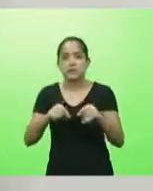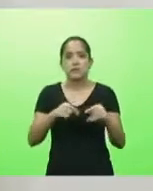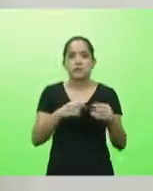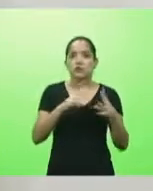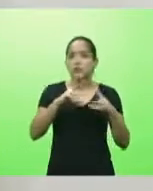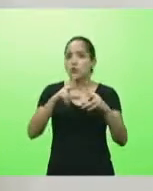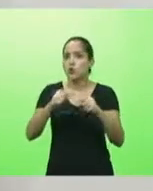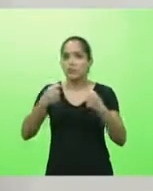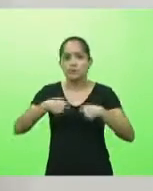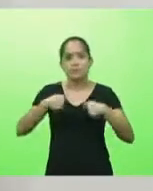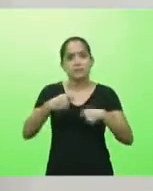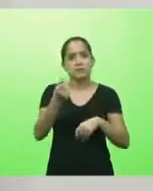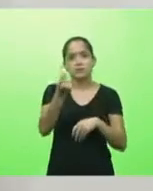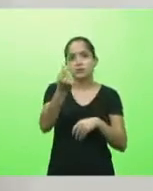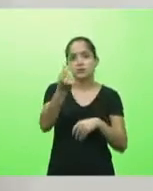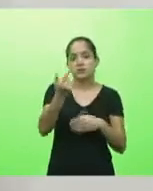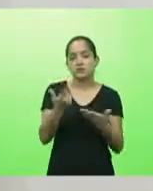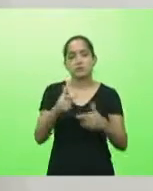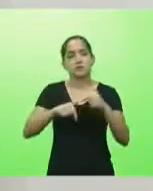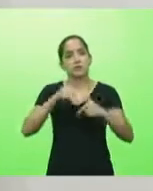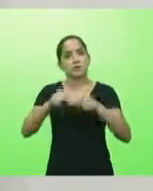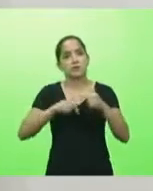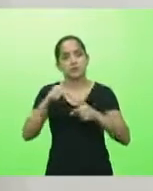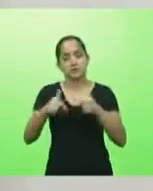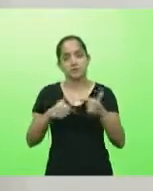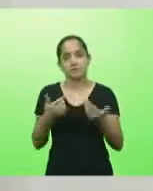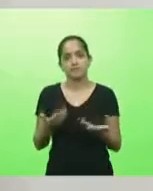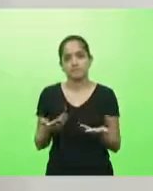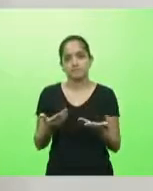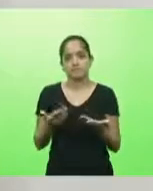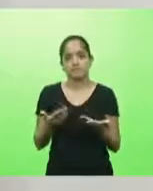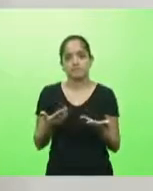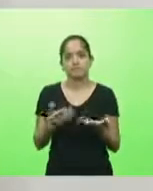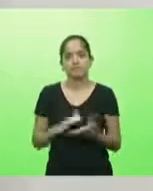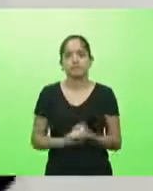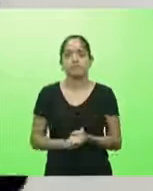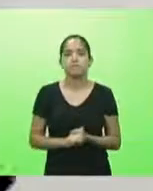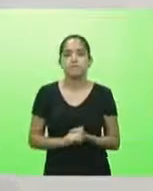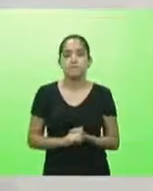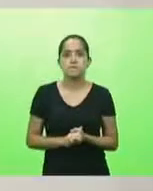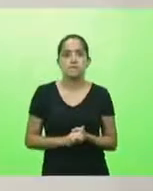dinheiro, todo mundo precisa empregar. Está bom? Seria isso, presidente.